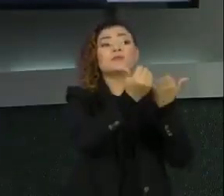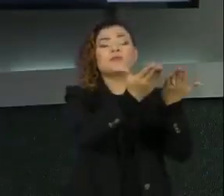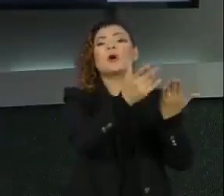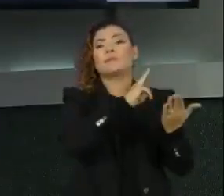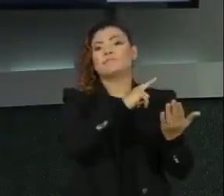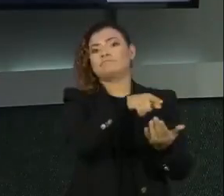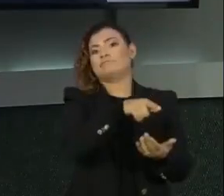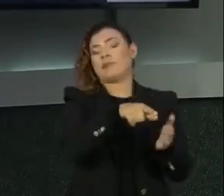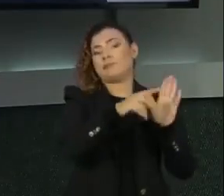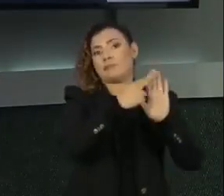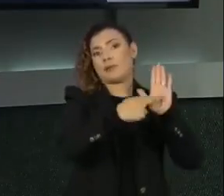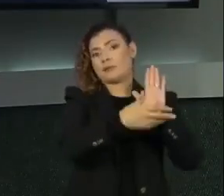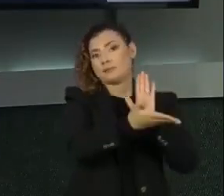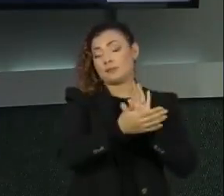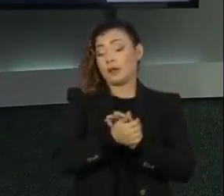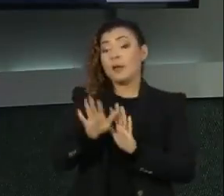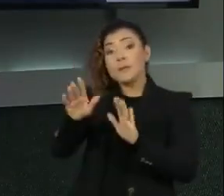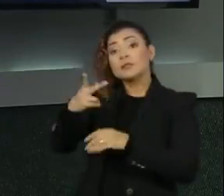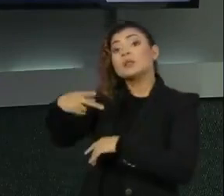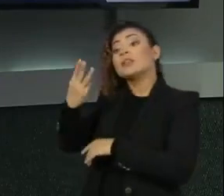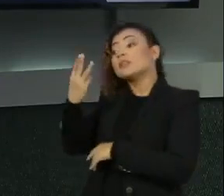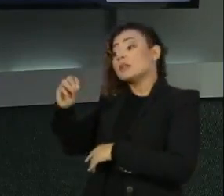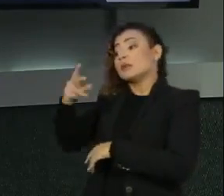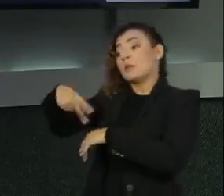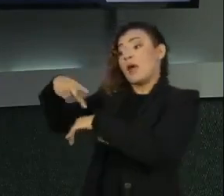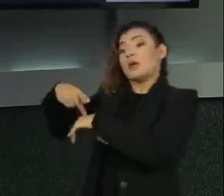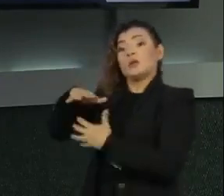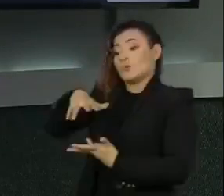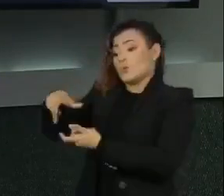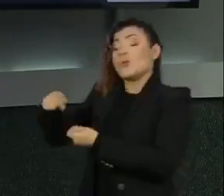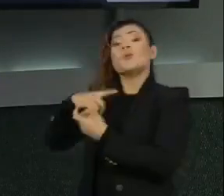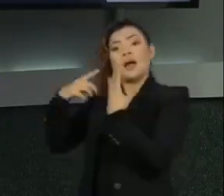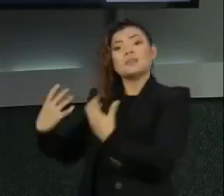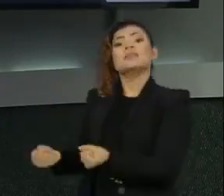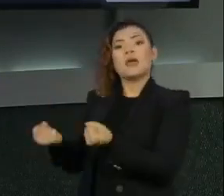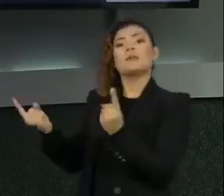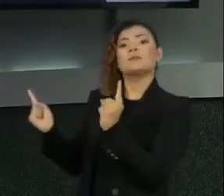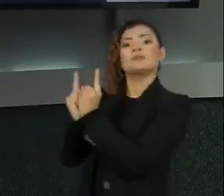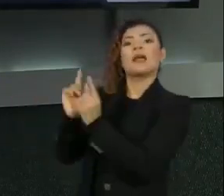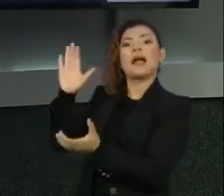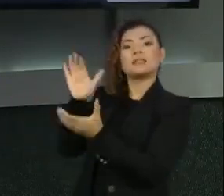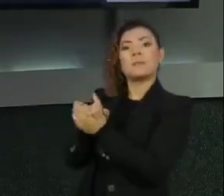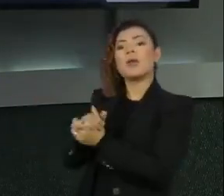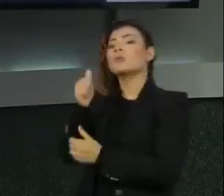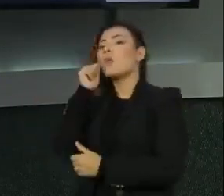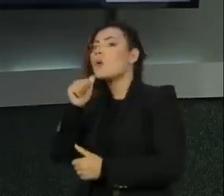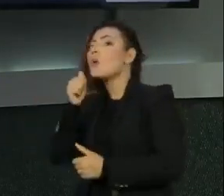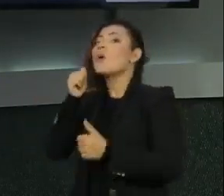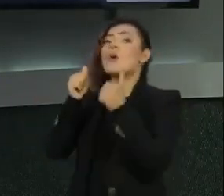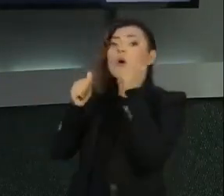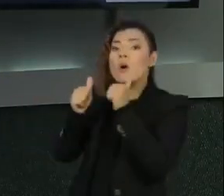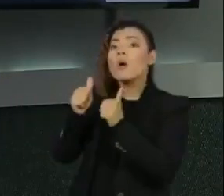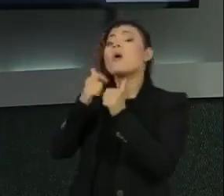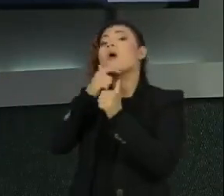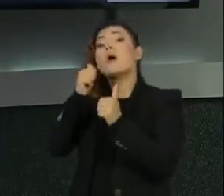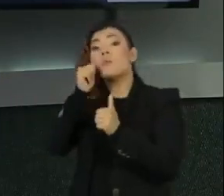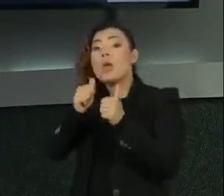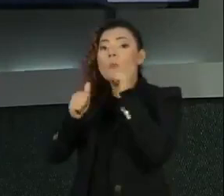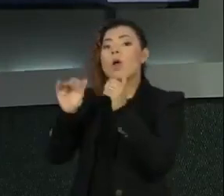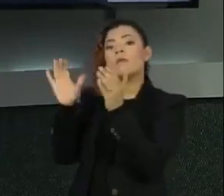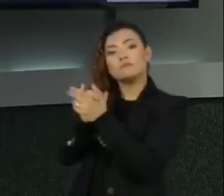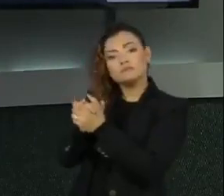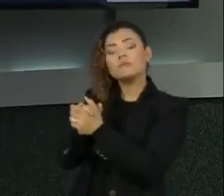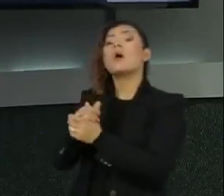outro lado, a gente tem mais de 30 países no mundo que já reconhecem a união homoafetiva, ou seja, reconhecem o casamento entre